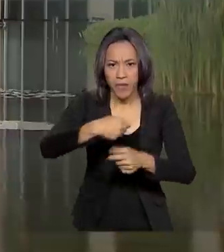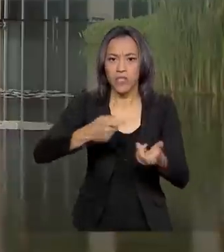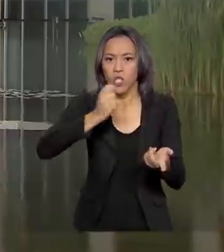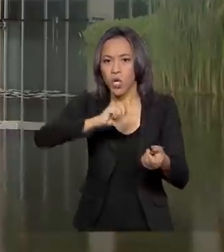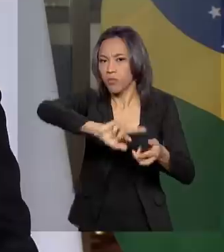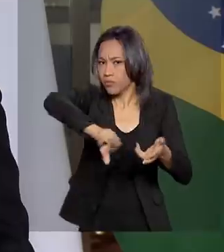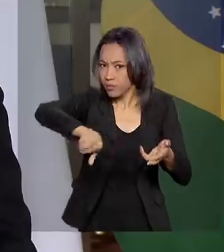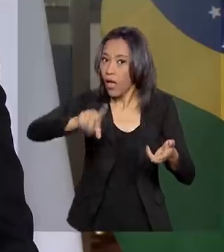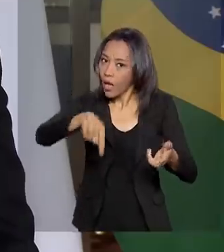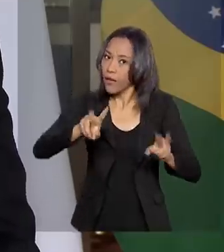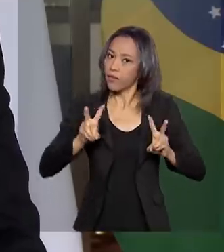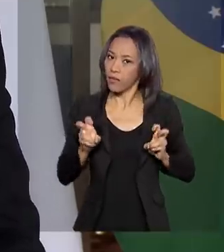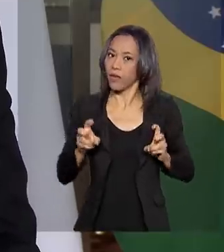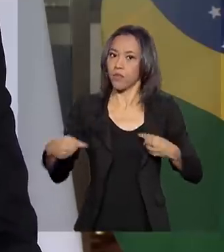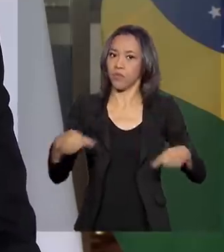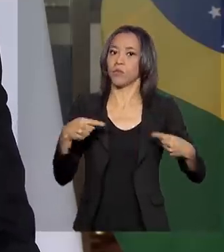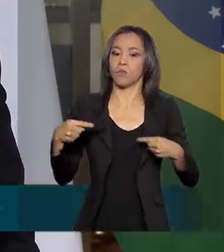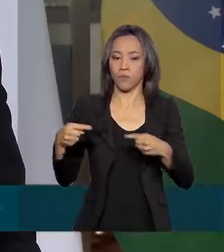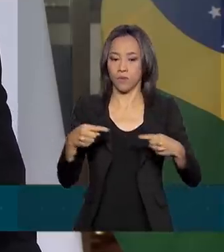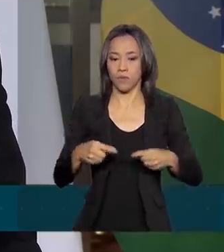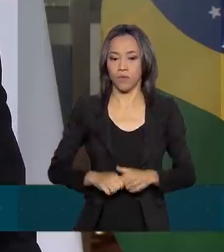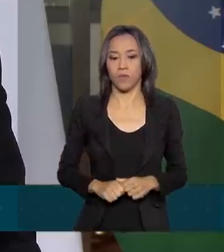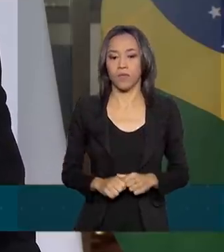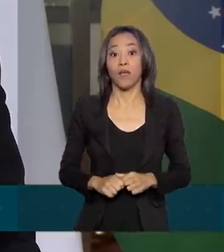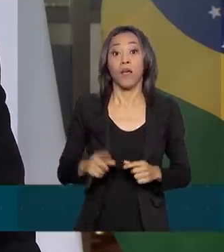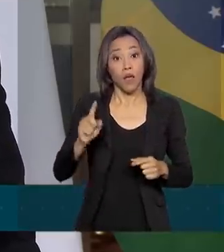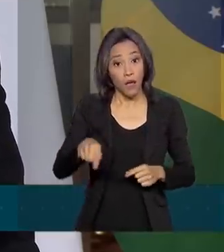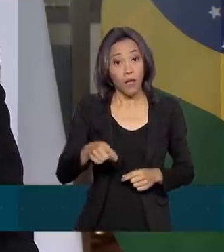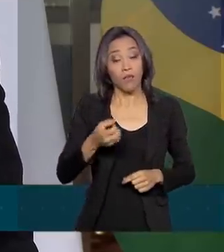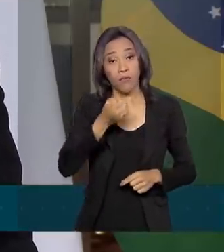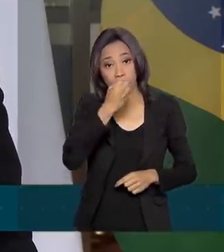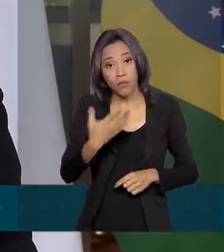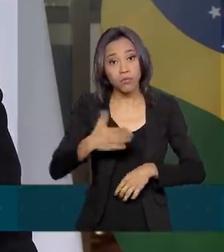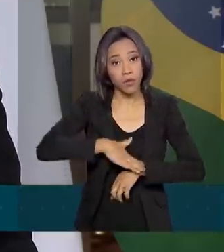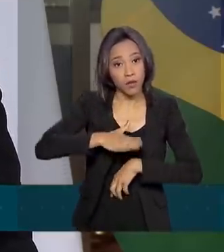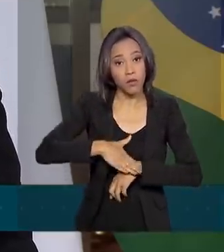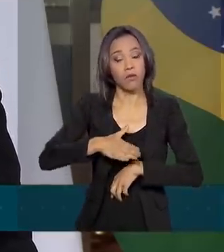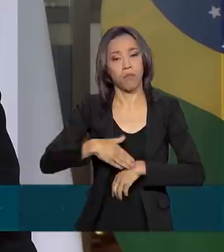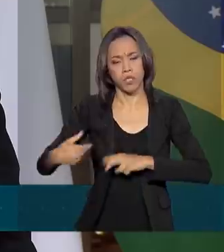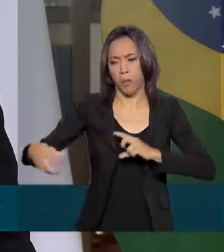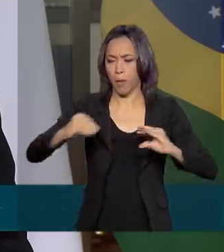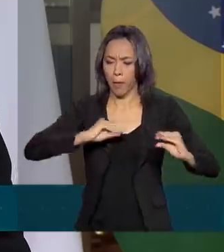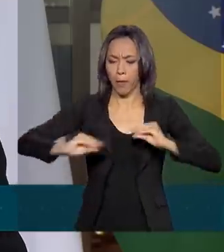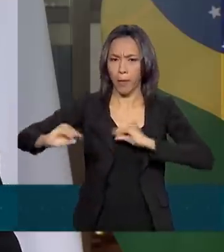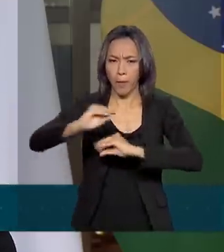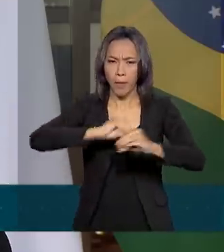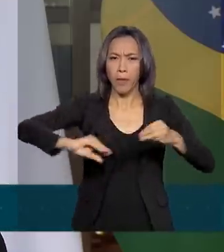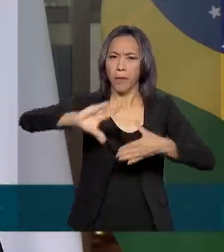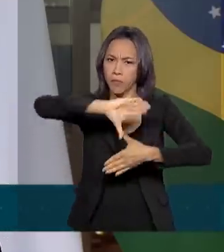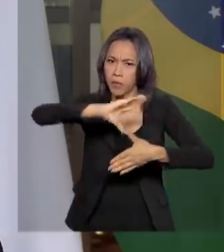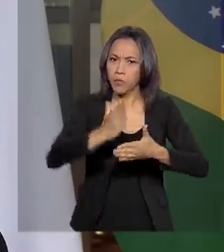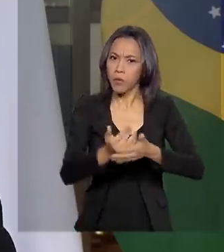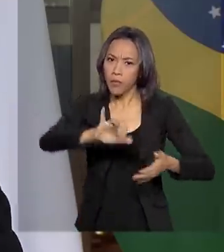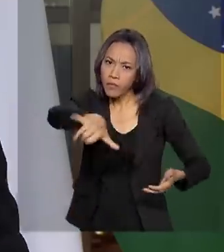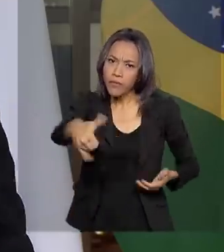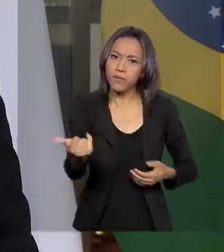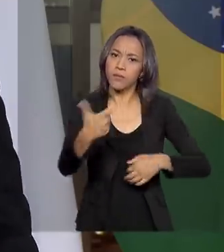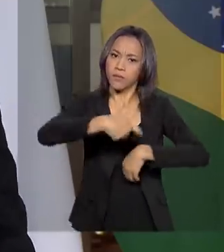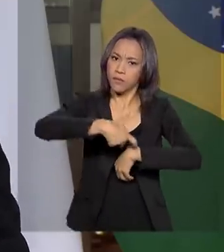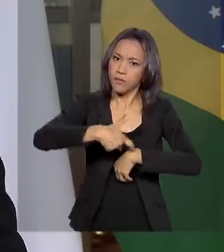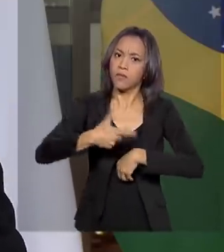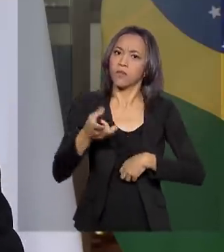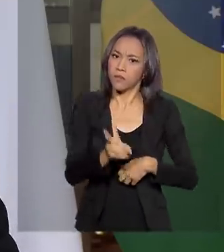discussões. Vivemos um momento muito bom no Mercosul e precisamos aproveitar esse momento para continuar